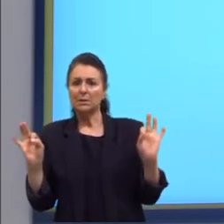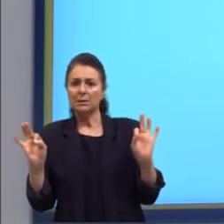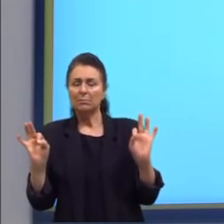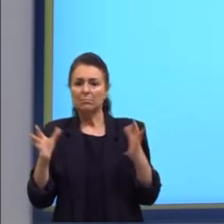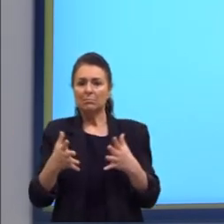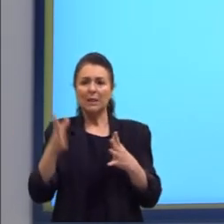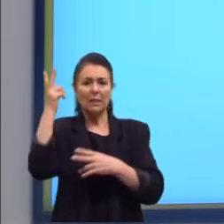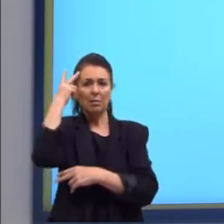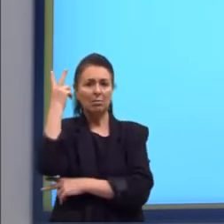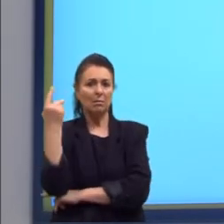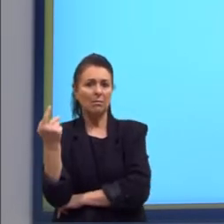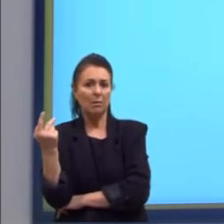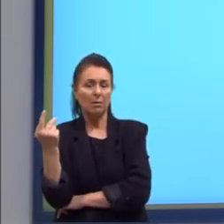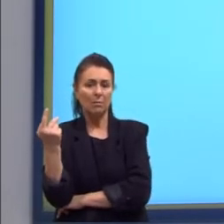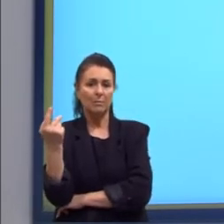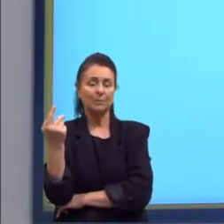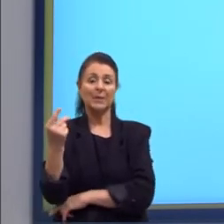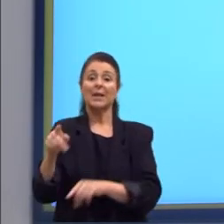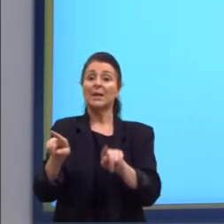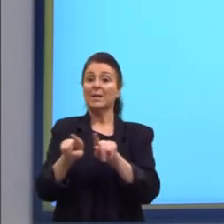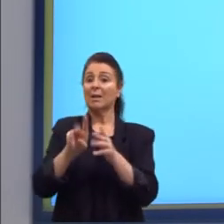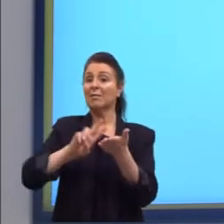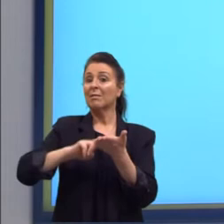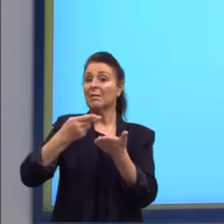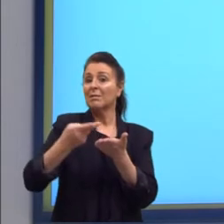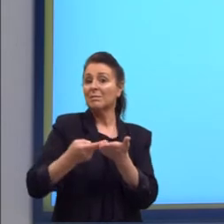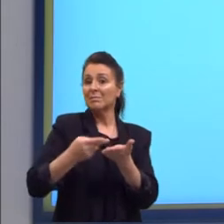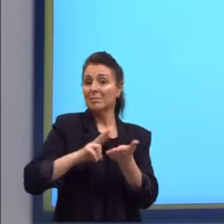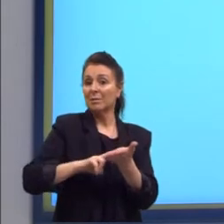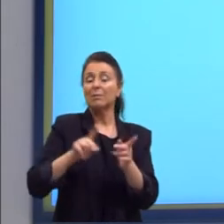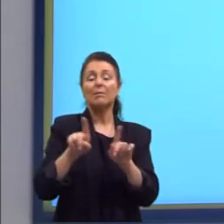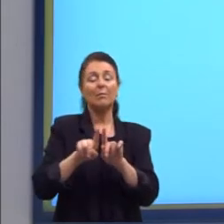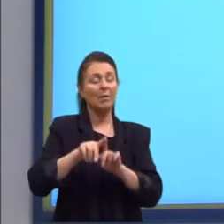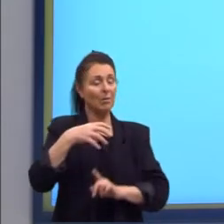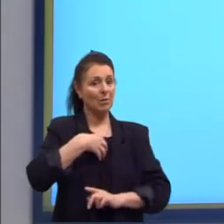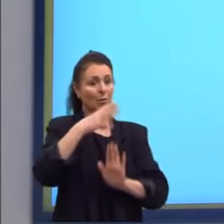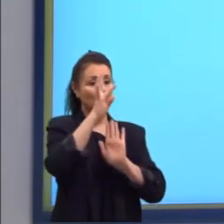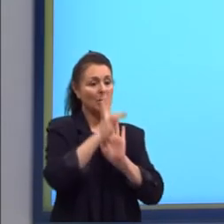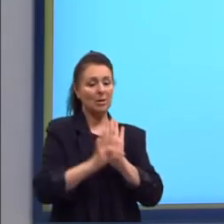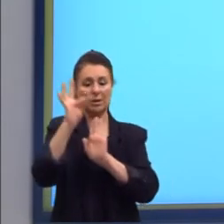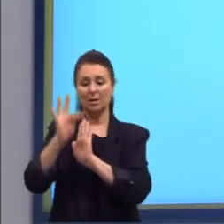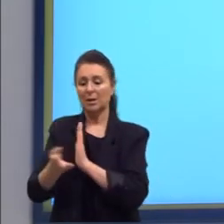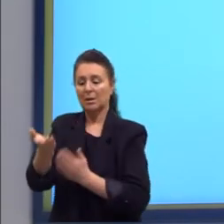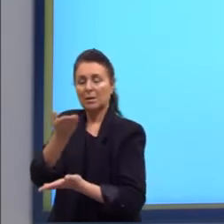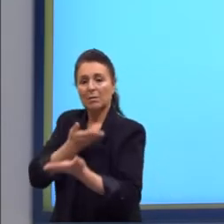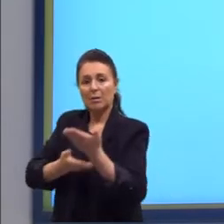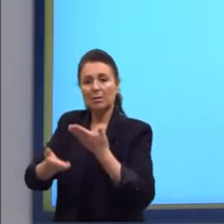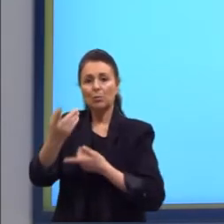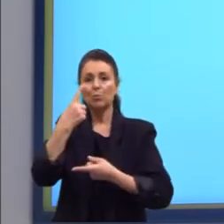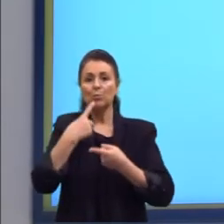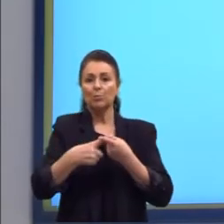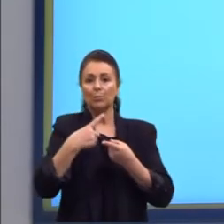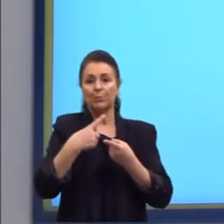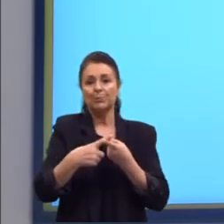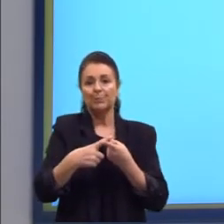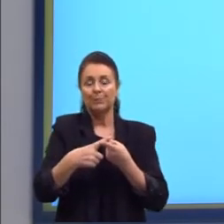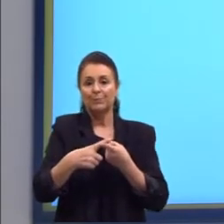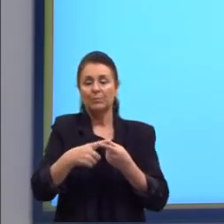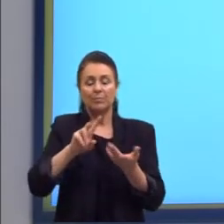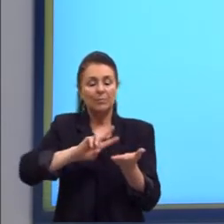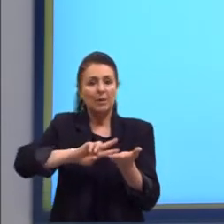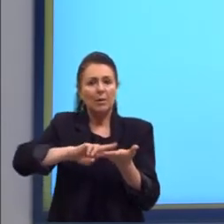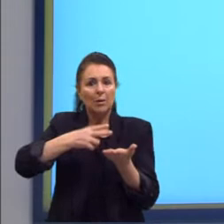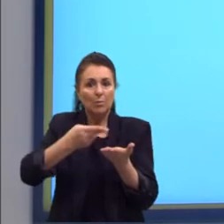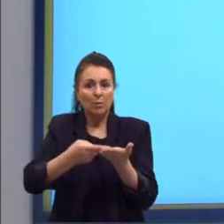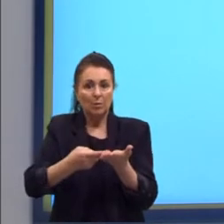E a tradução também é uma maneira de intertextualidade. Por quê? Por que ela é considerada? Porque traduzir